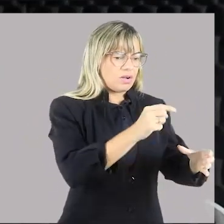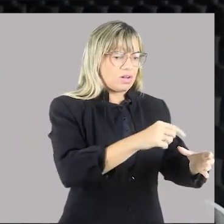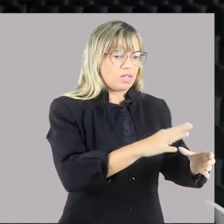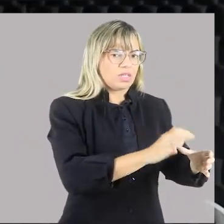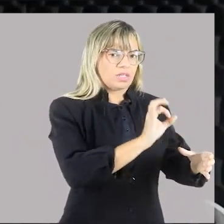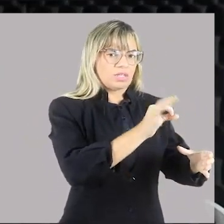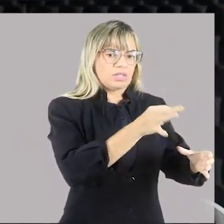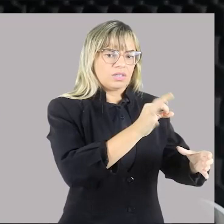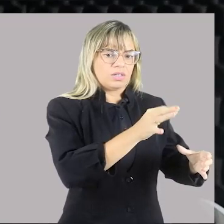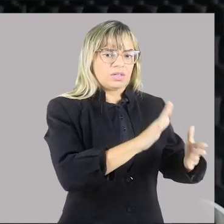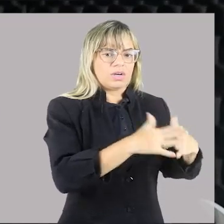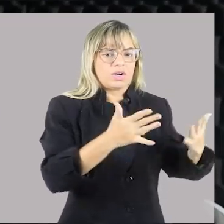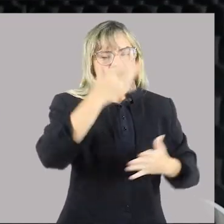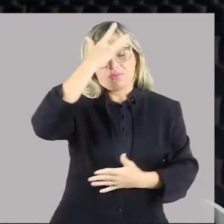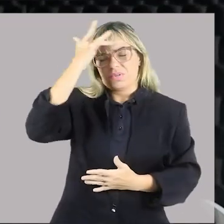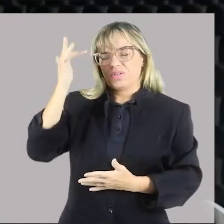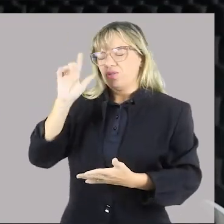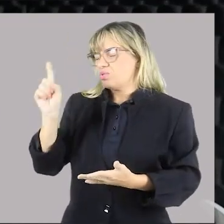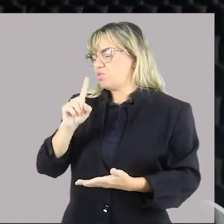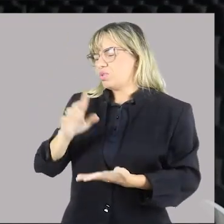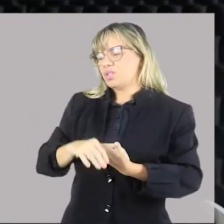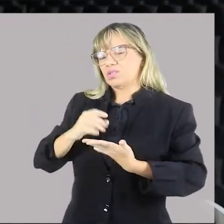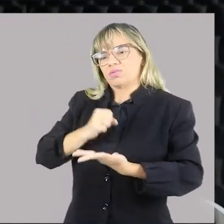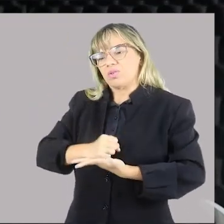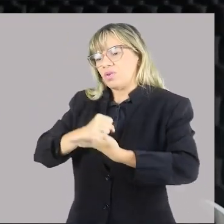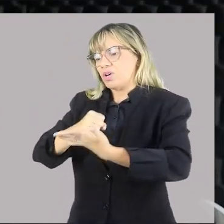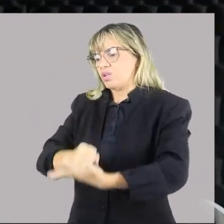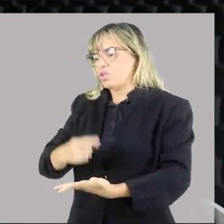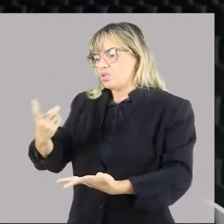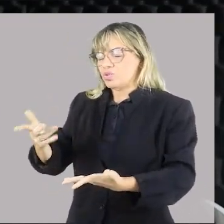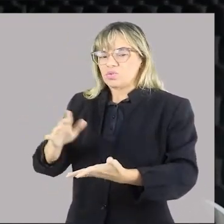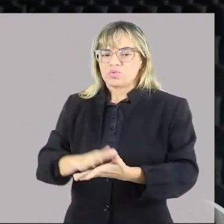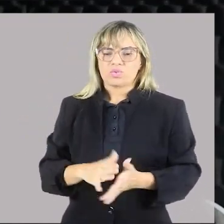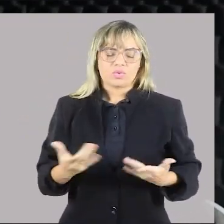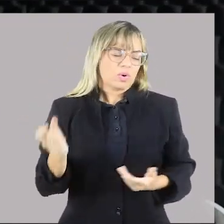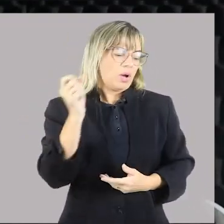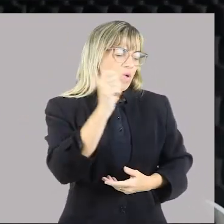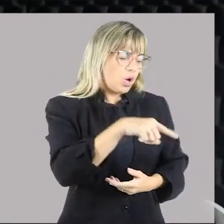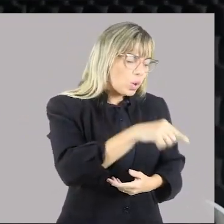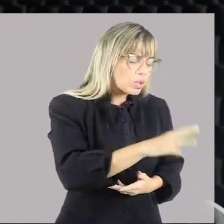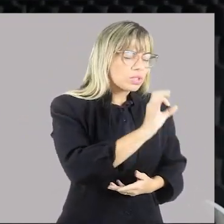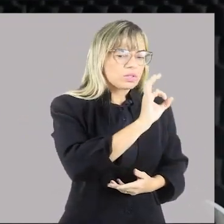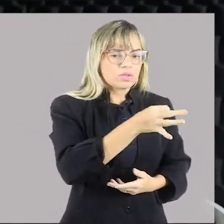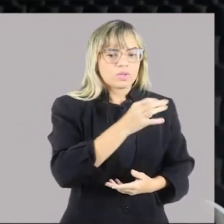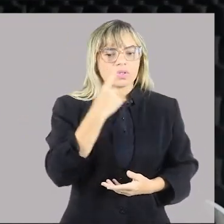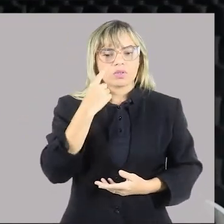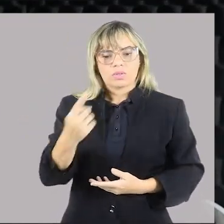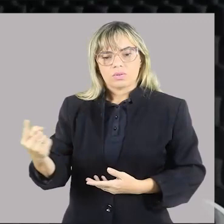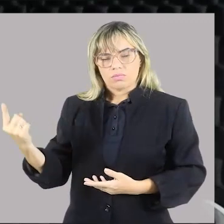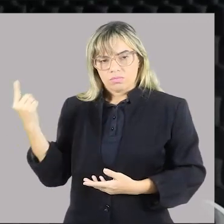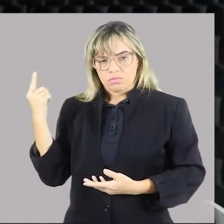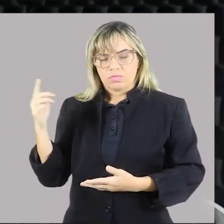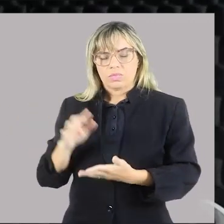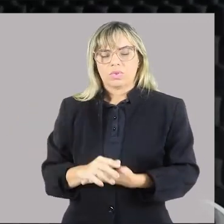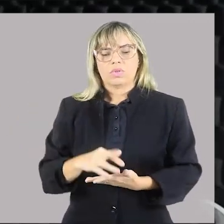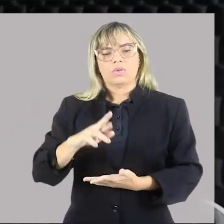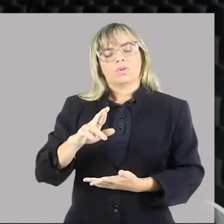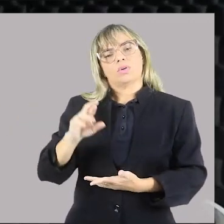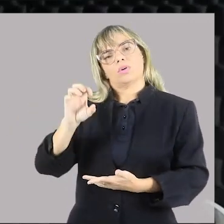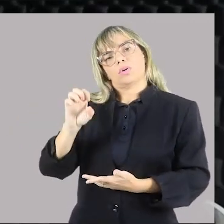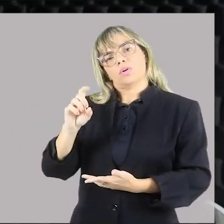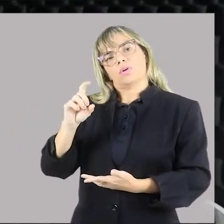infelizmente a população ela não contribui, ela tem que contribuir. E aí quando a gente fala dos resíduos sólidos, dos